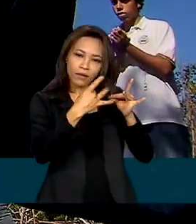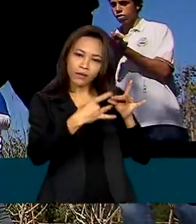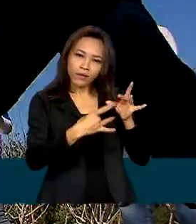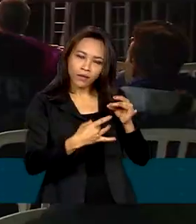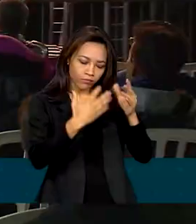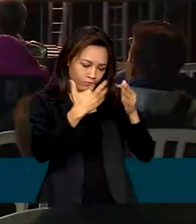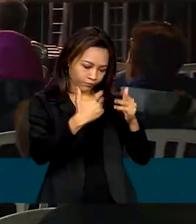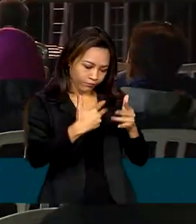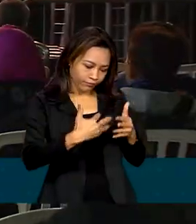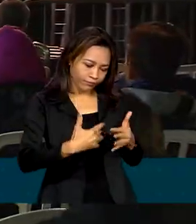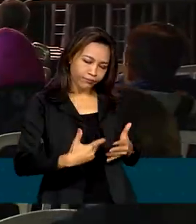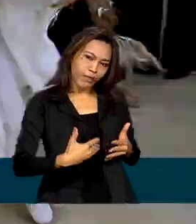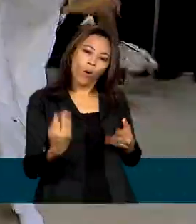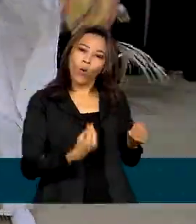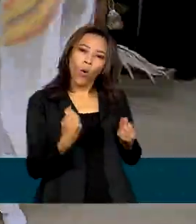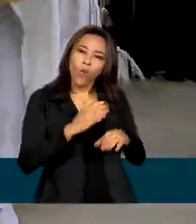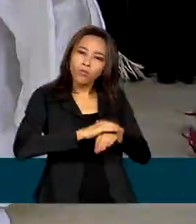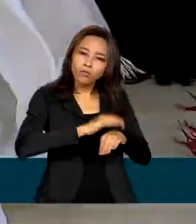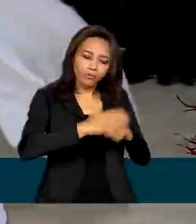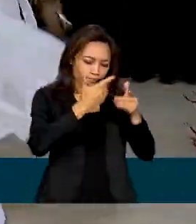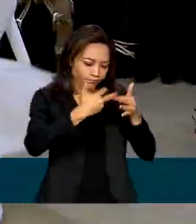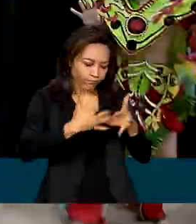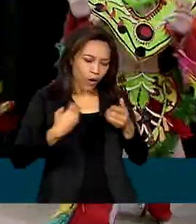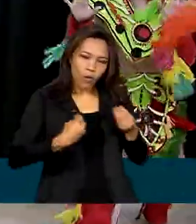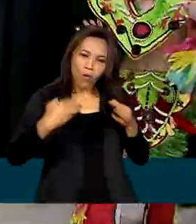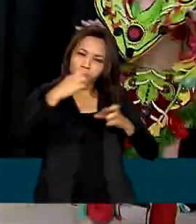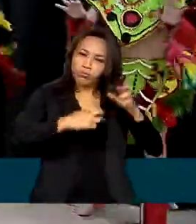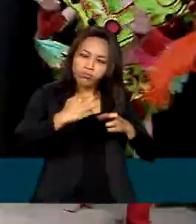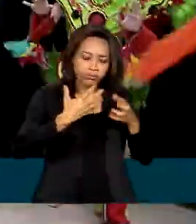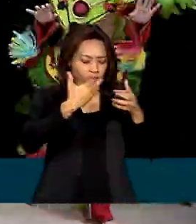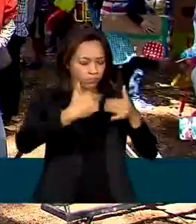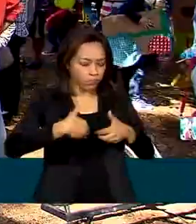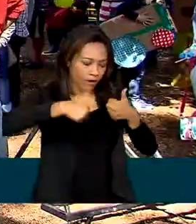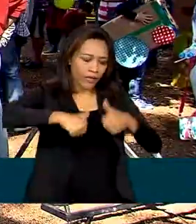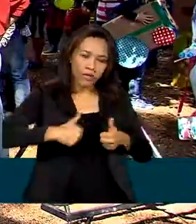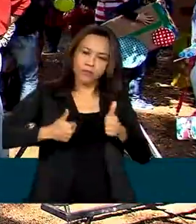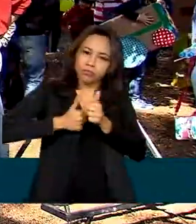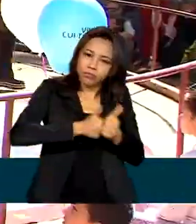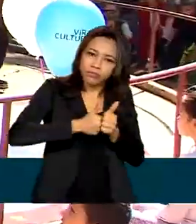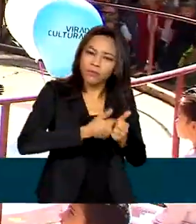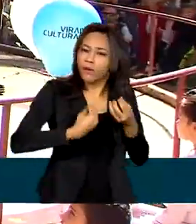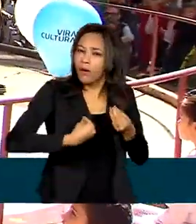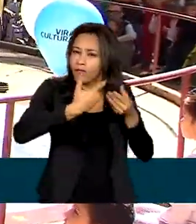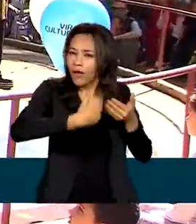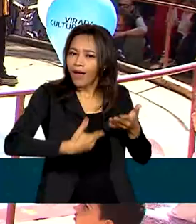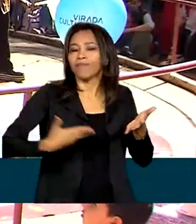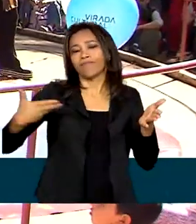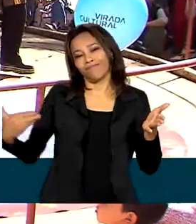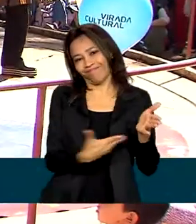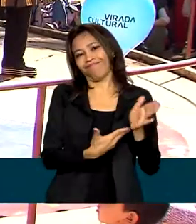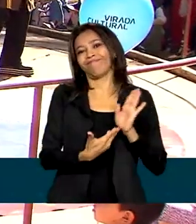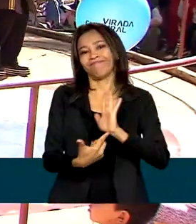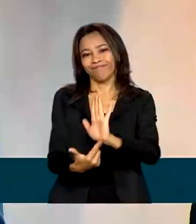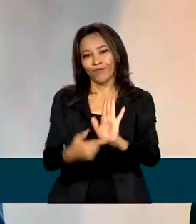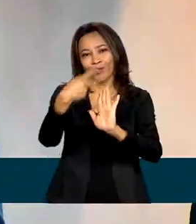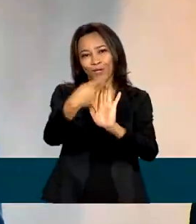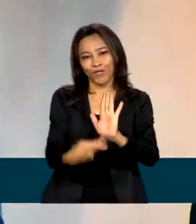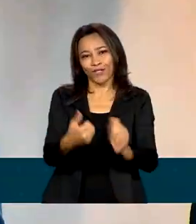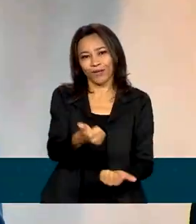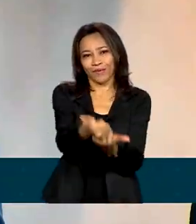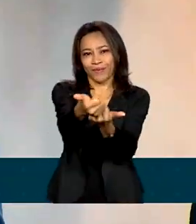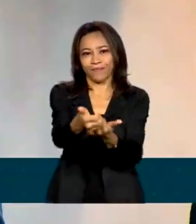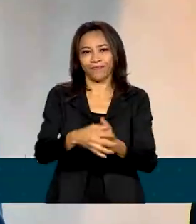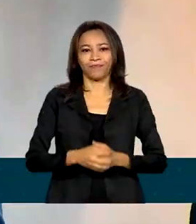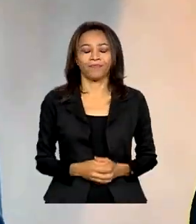homologação, execução, acompanhamento e avaliação de resultados dos projetos financiados. Um novo